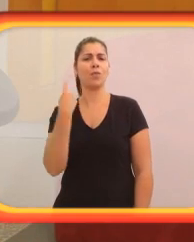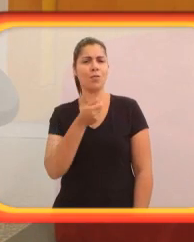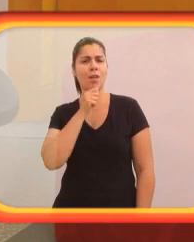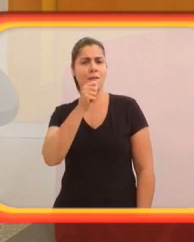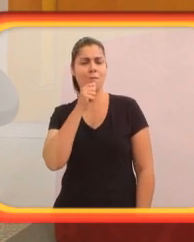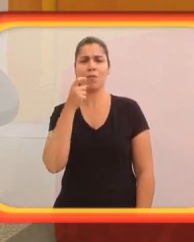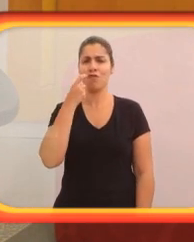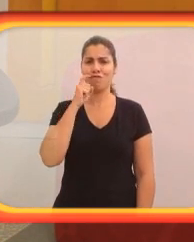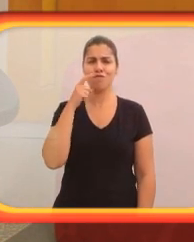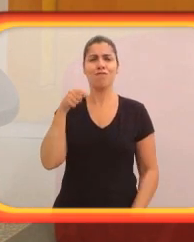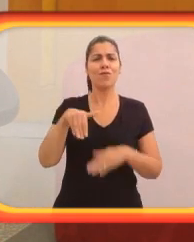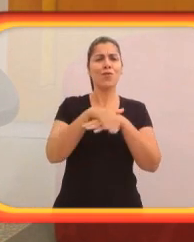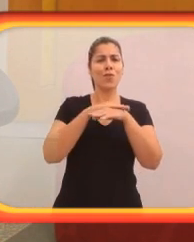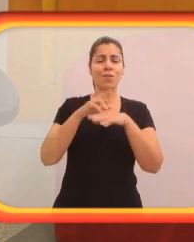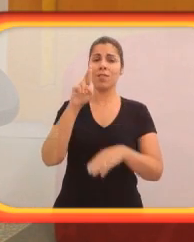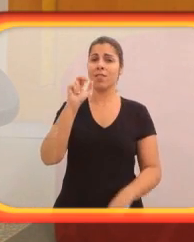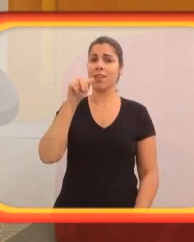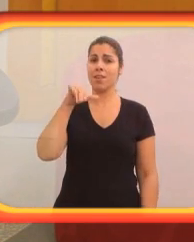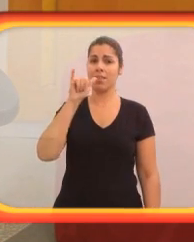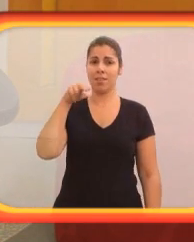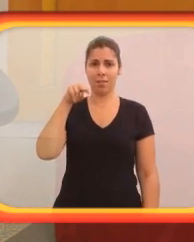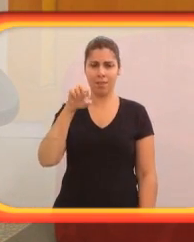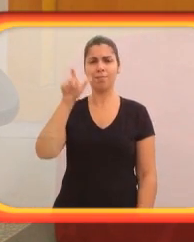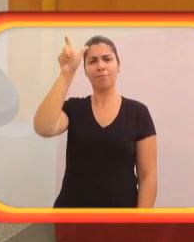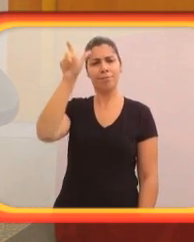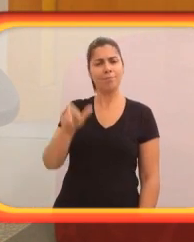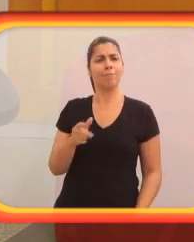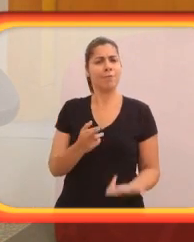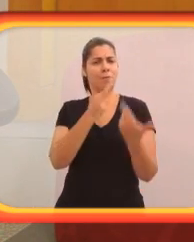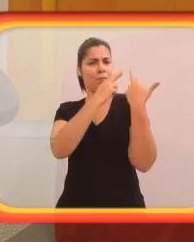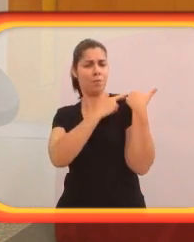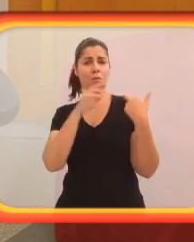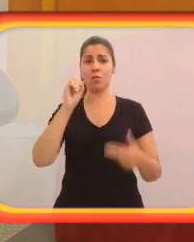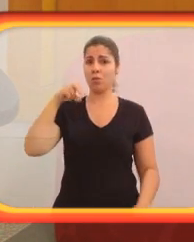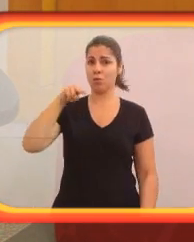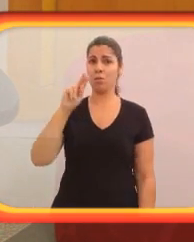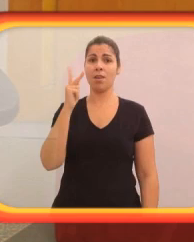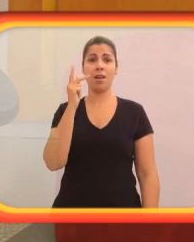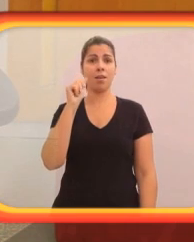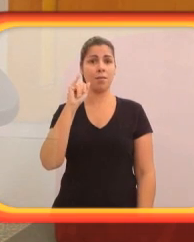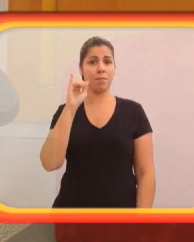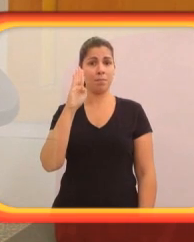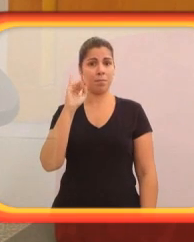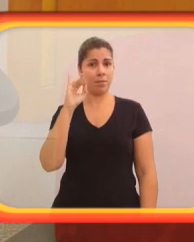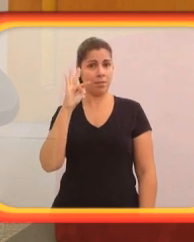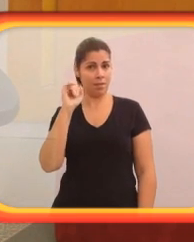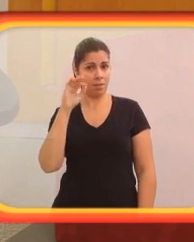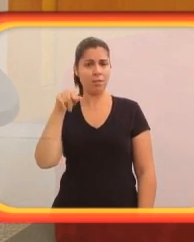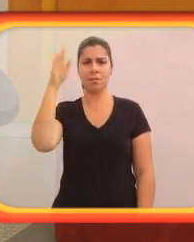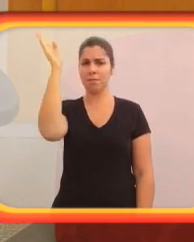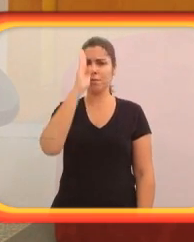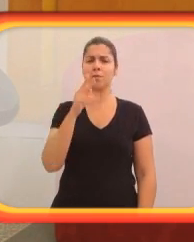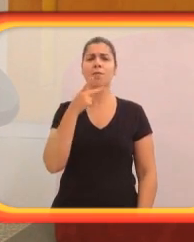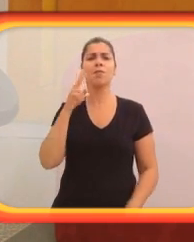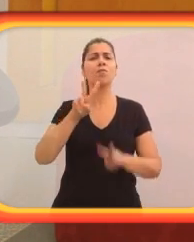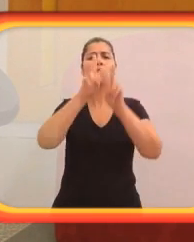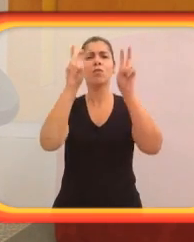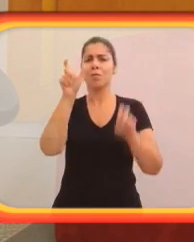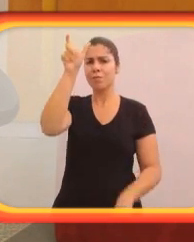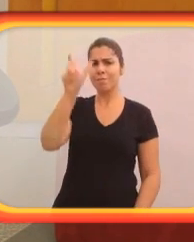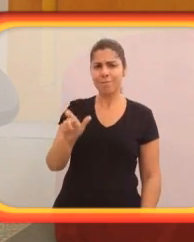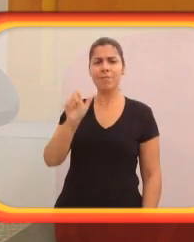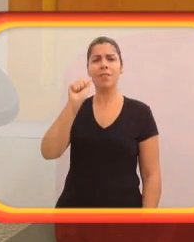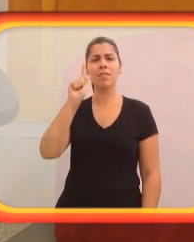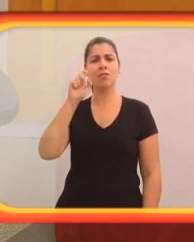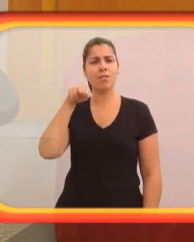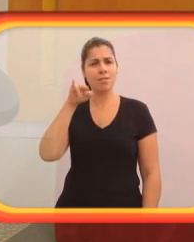Nosso repórter Zé Luiz Pacheco conversou com Rainer Ferretti, oficial da ONU Habitat no Brasil, que falou sobre o